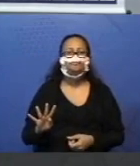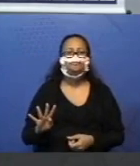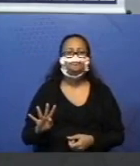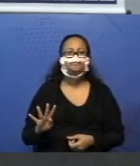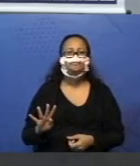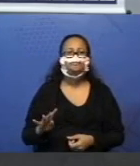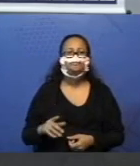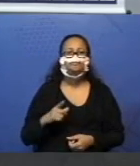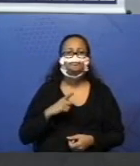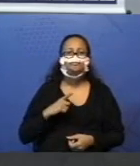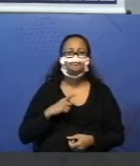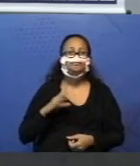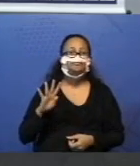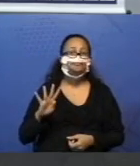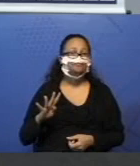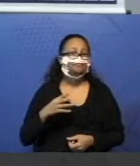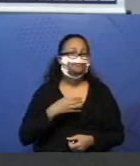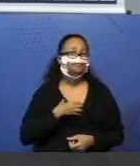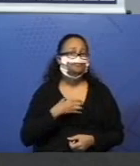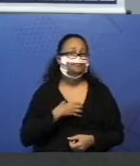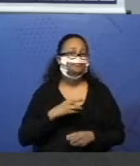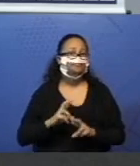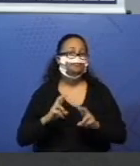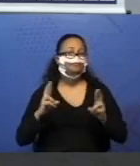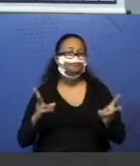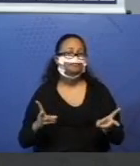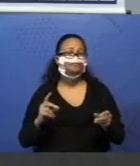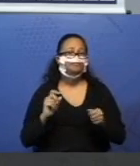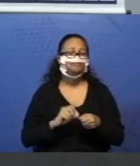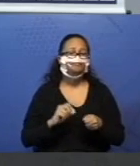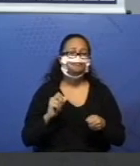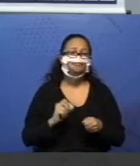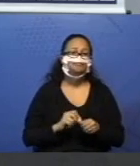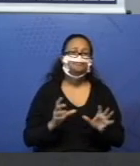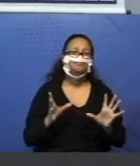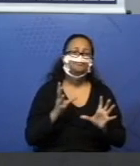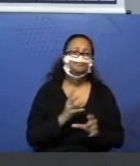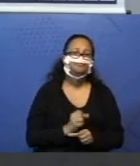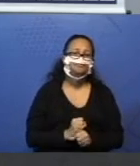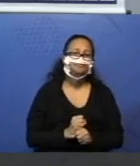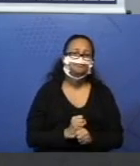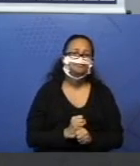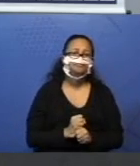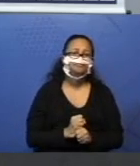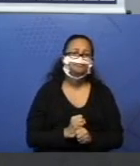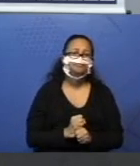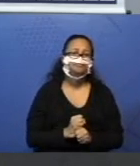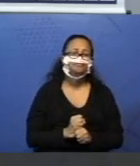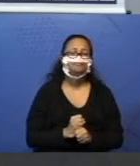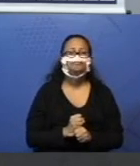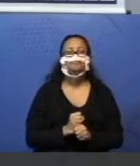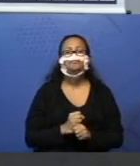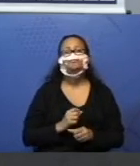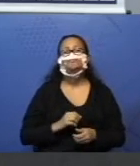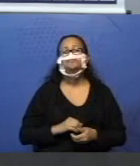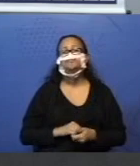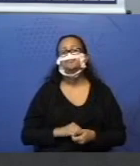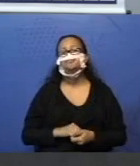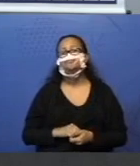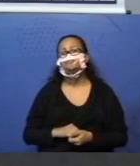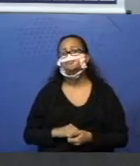Quatro maneiras diferentes de fazer uma adição, que o resultado seja 14.